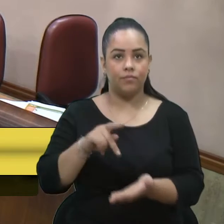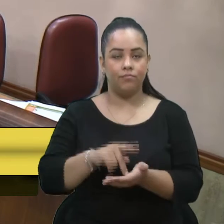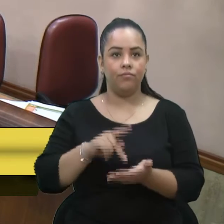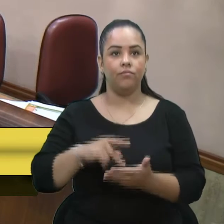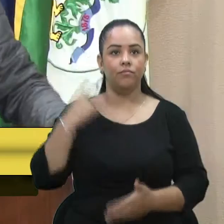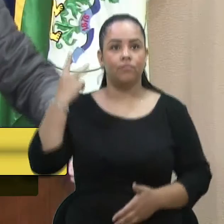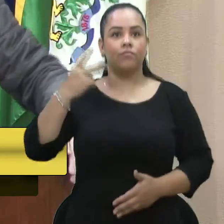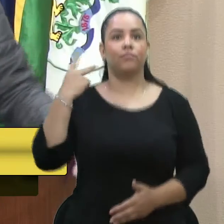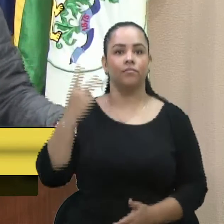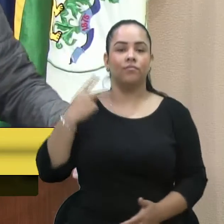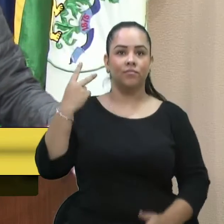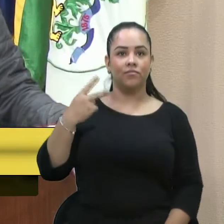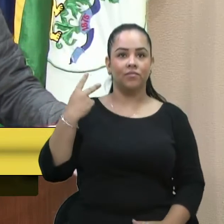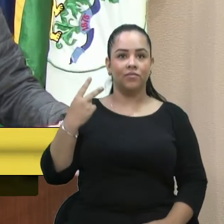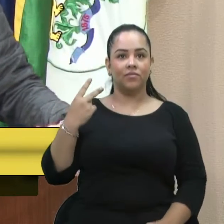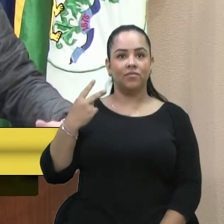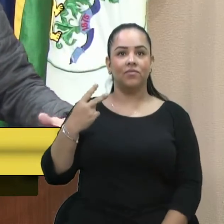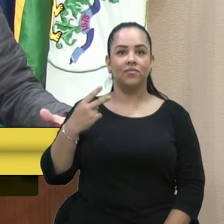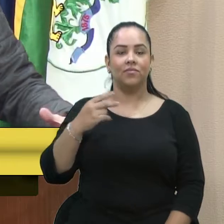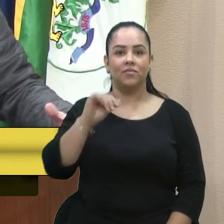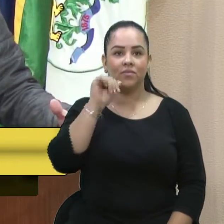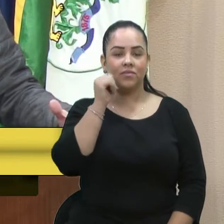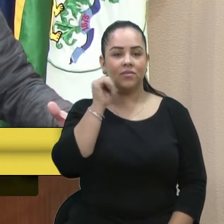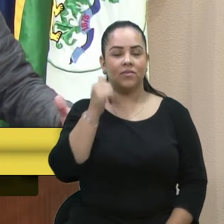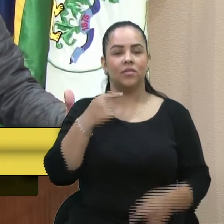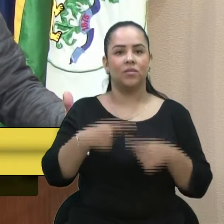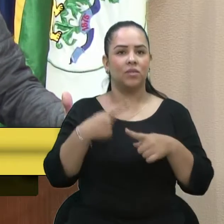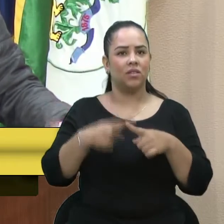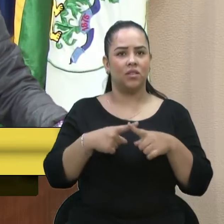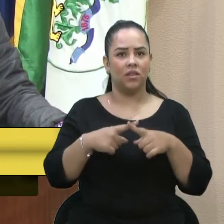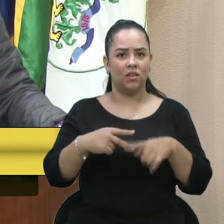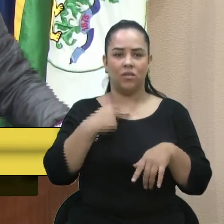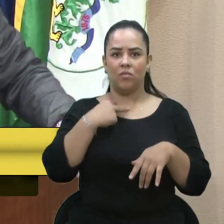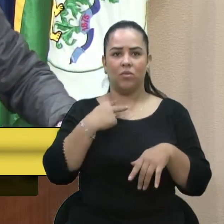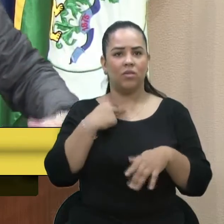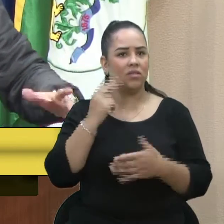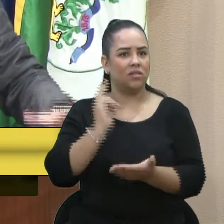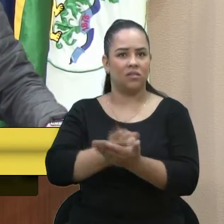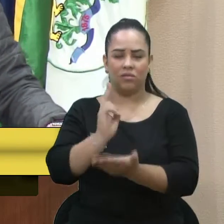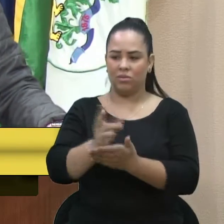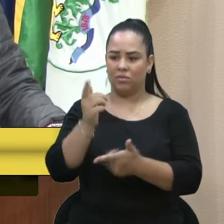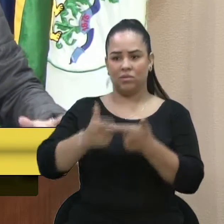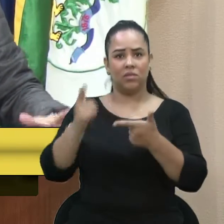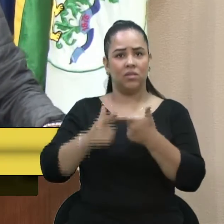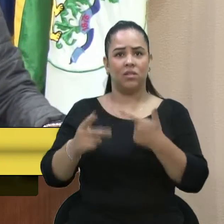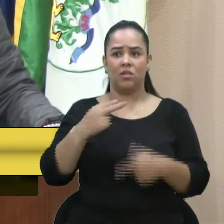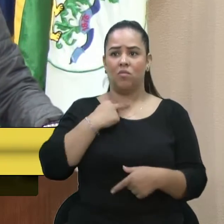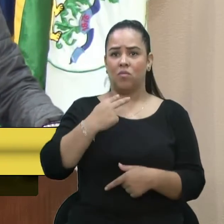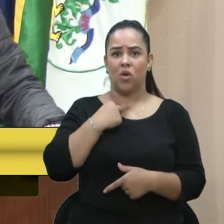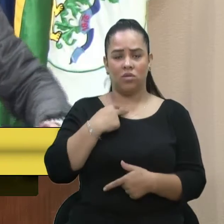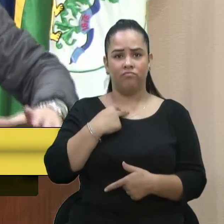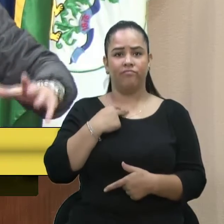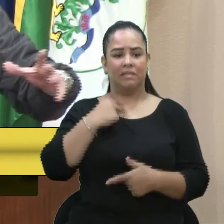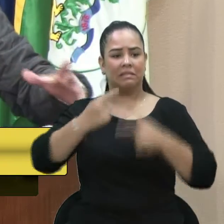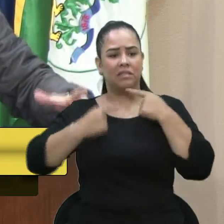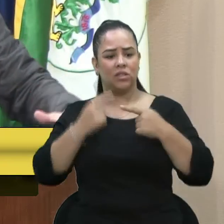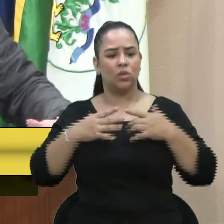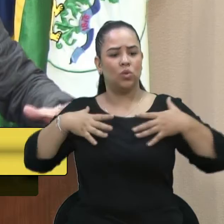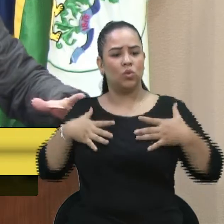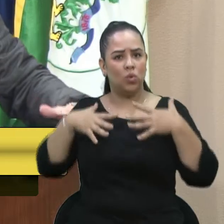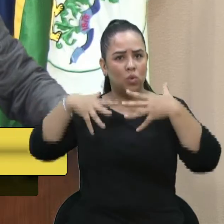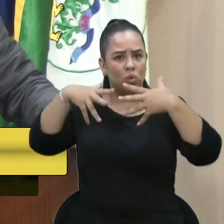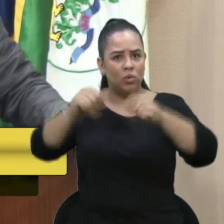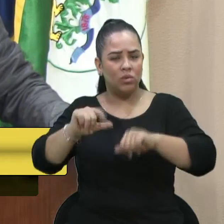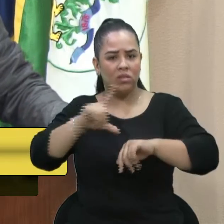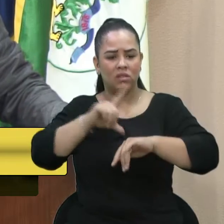jornalista, a gente não pode julgar, sempre sobra, né, vereadora, mas a gente não pode julgar todo o jornal,